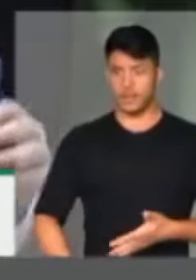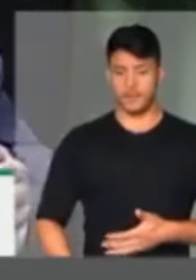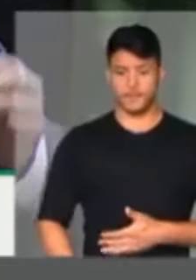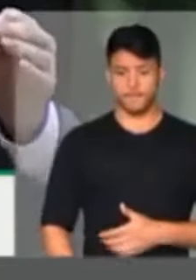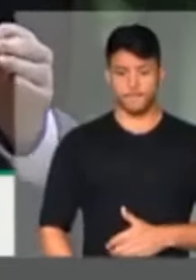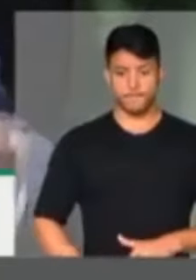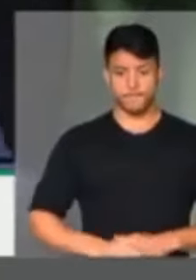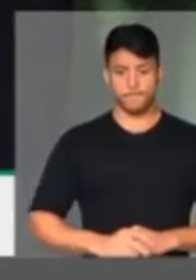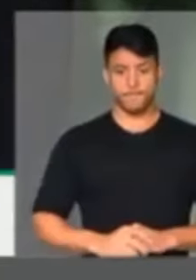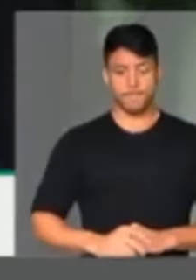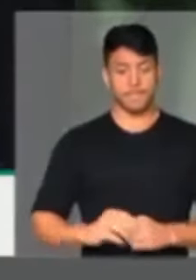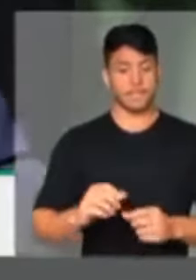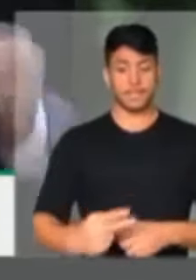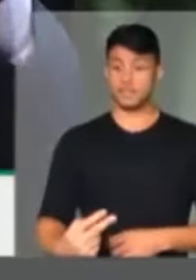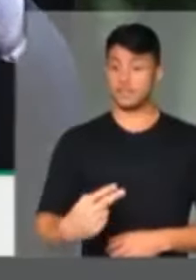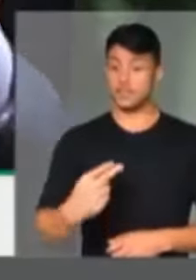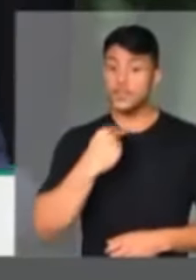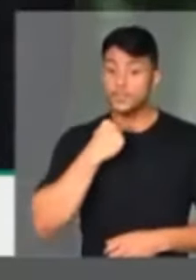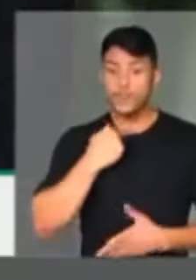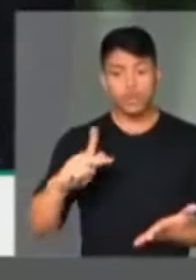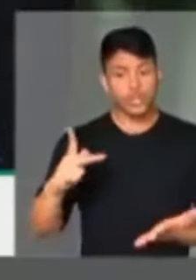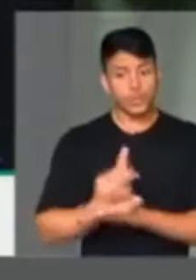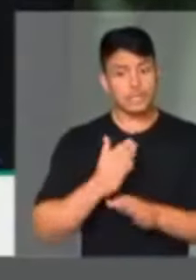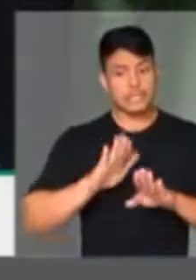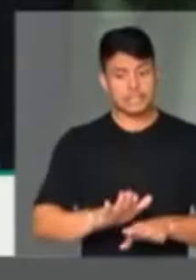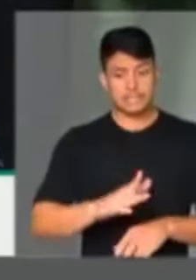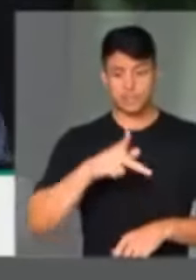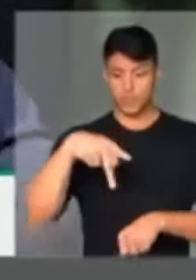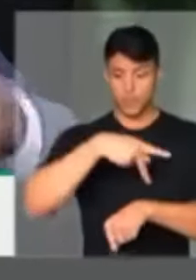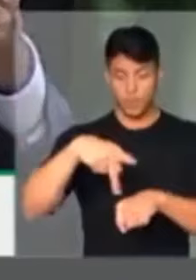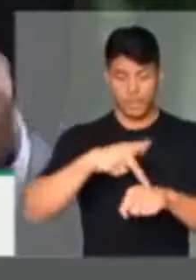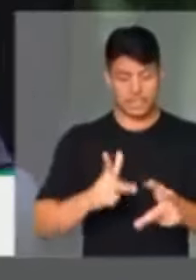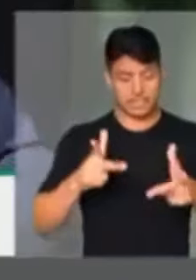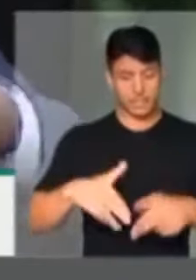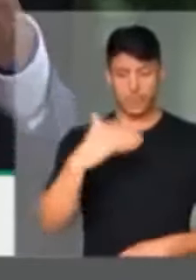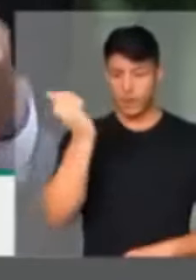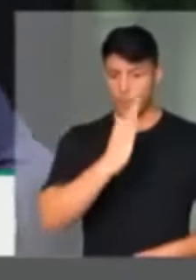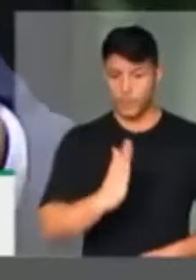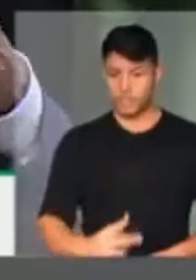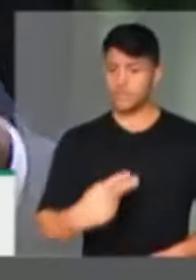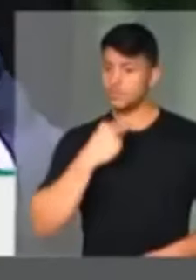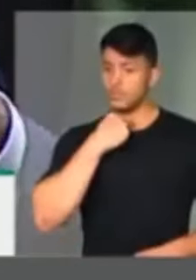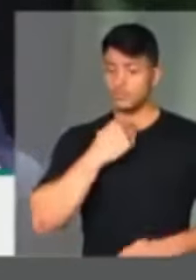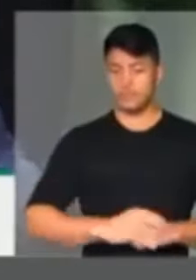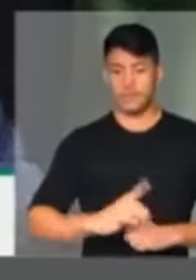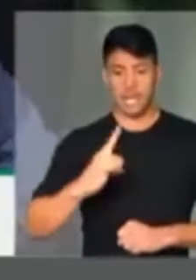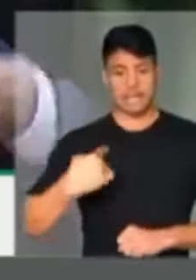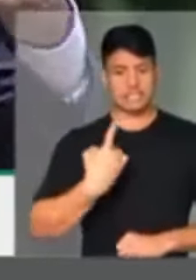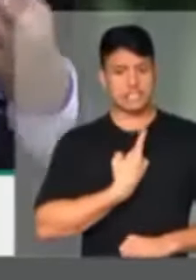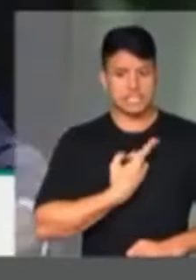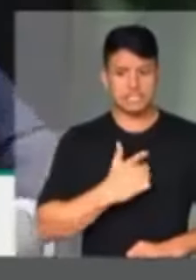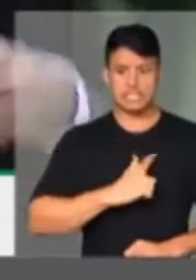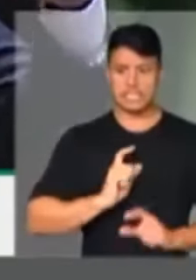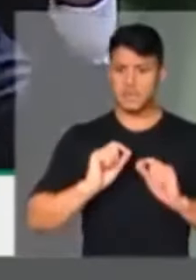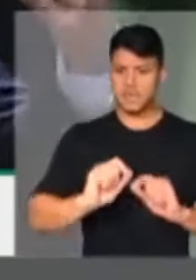Isso não é possível num país tão desigual como o Brasil, um país onde a gente tem uma disparidade